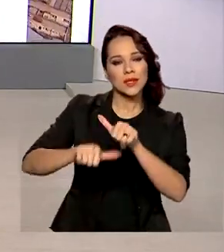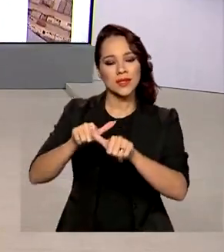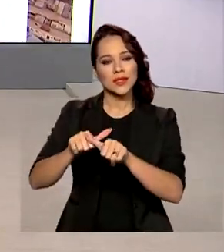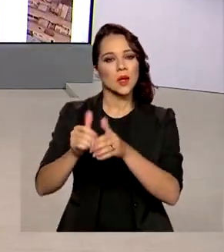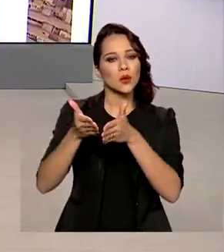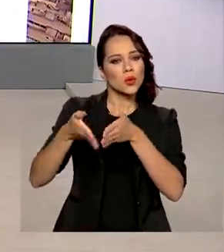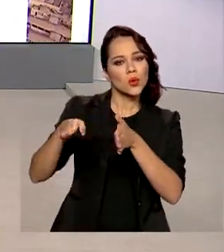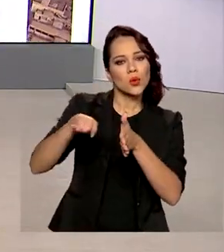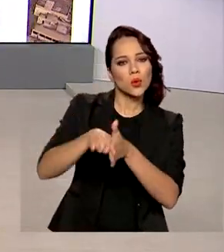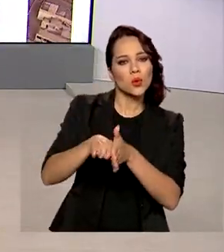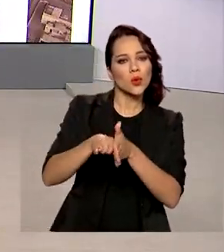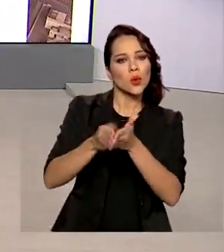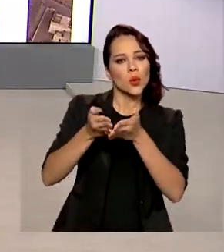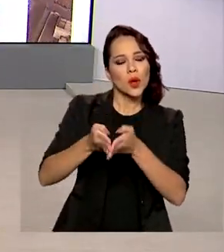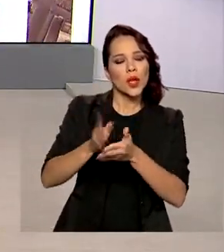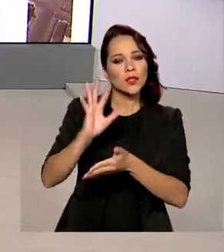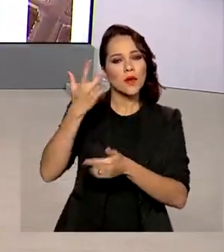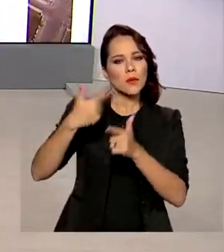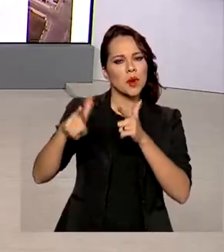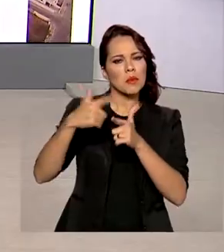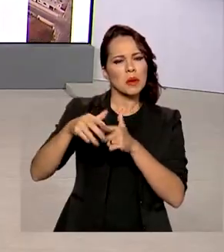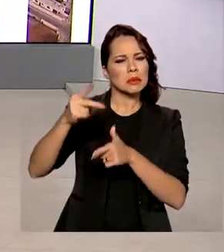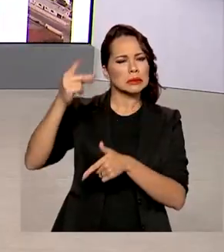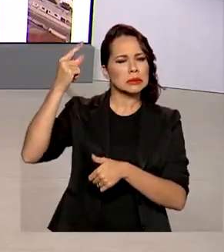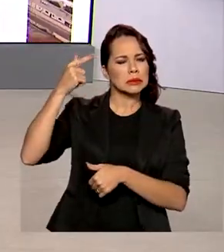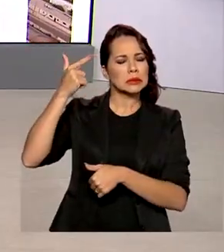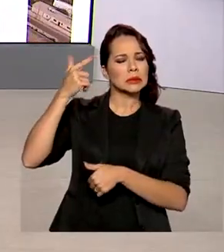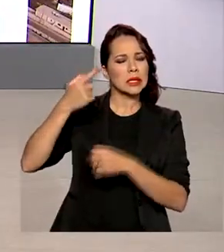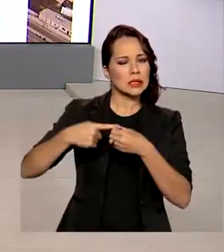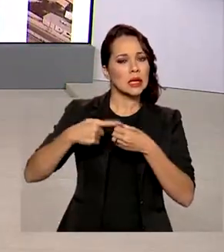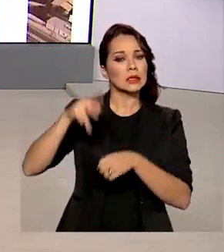terminal, além de resolver problemas históricos da cidade do litoral de São Paulo.